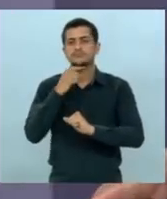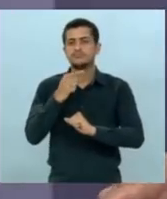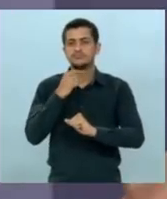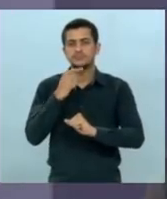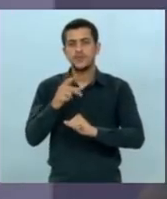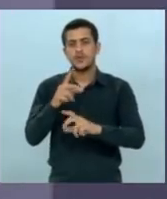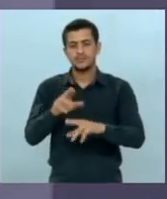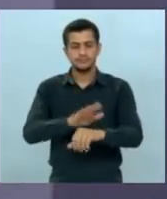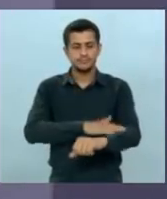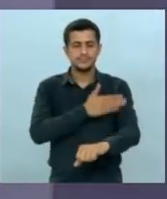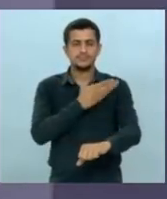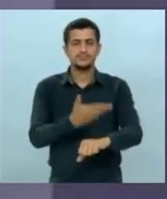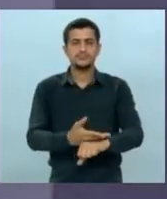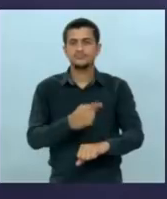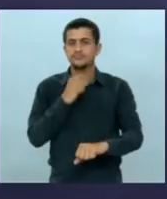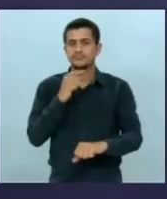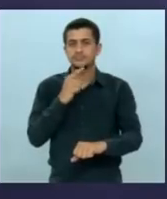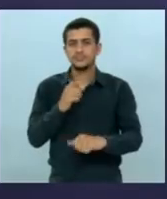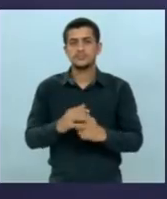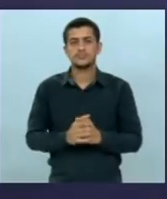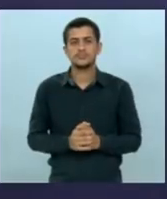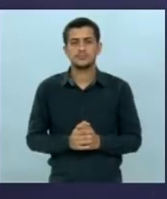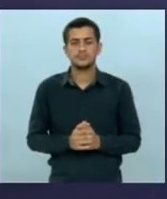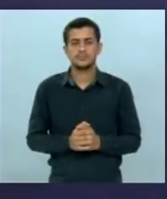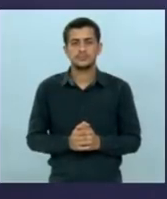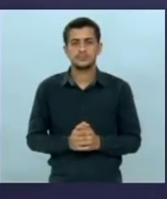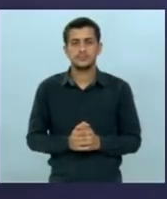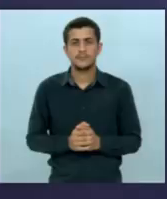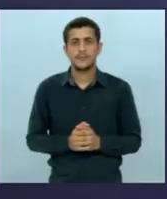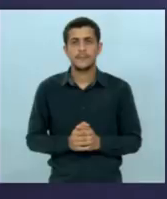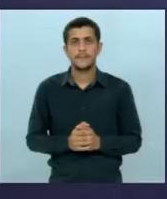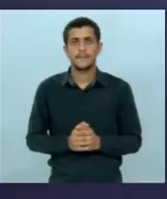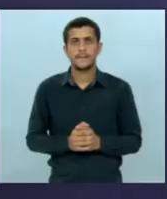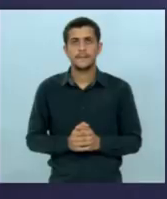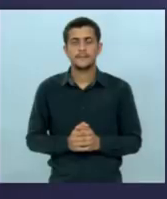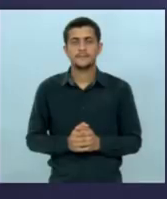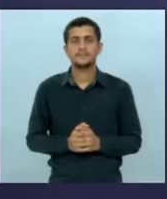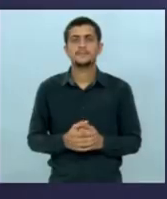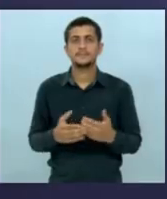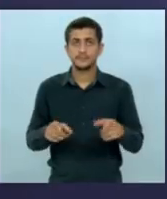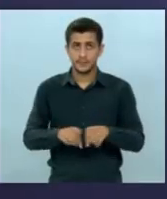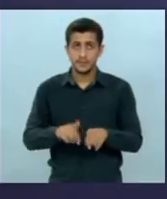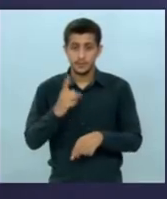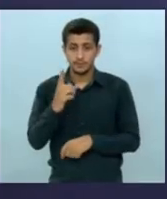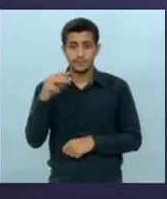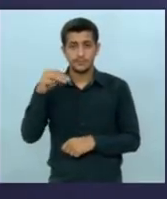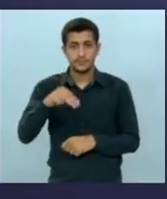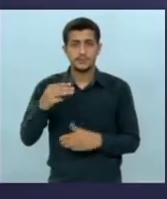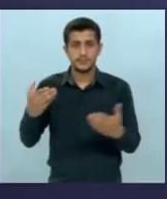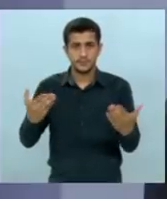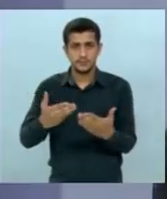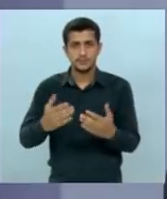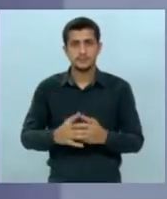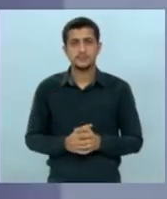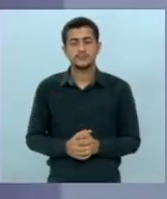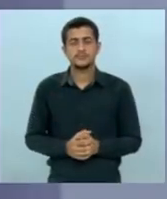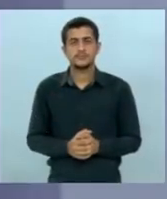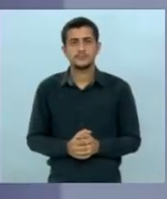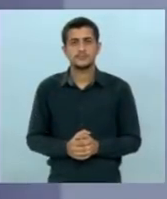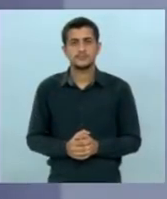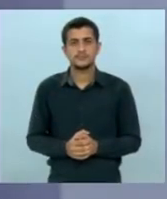modalidade de ensino e eu vou fazer isso a nossa réplica também tem um minuto a contar a partir de agora